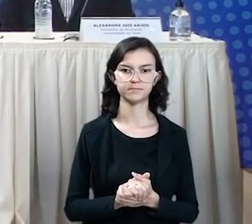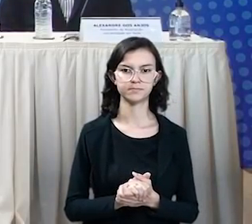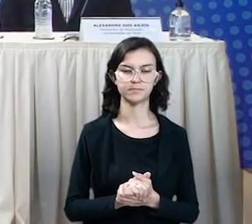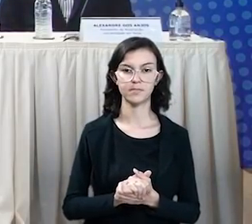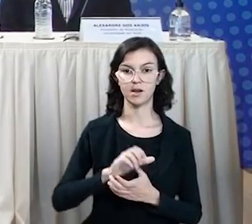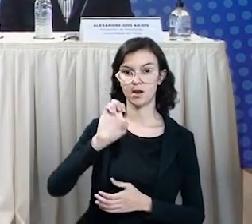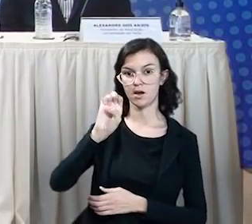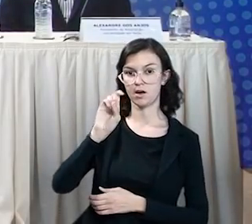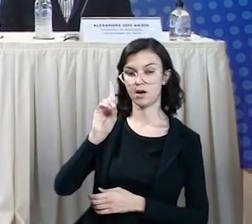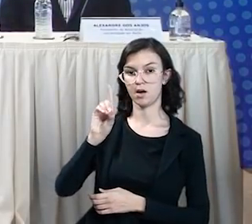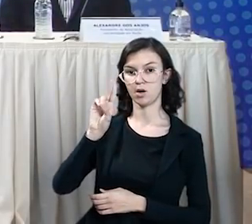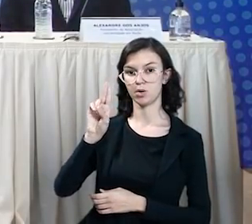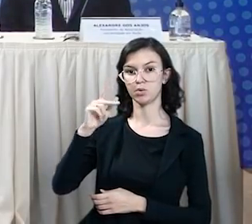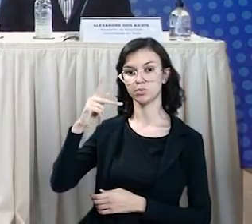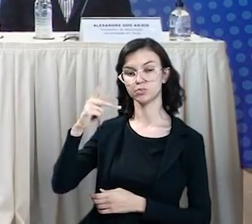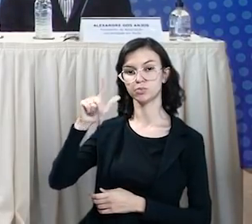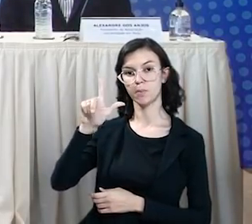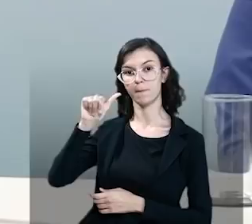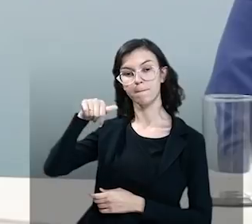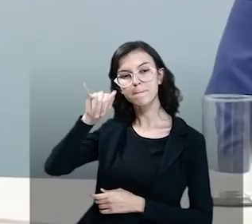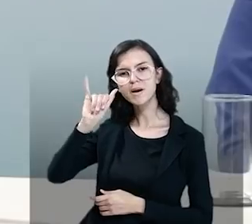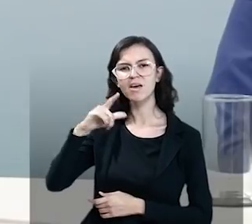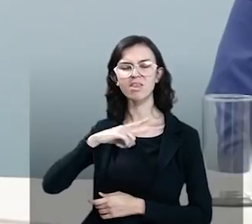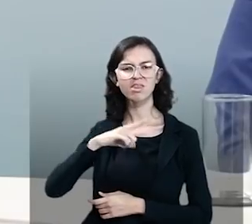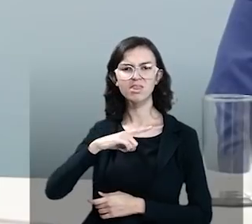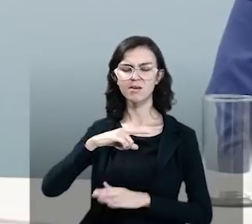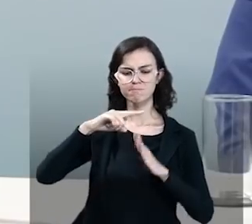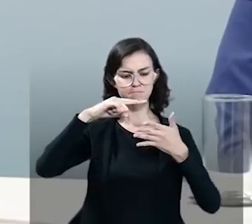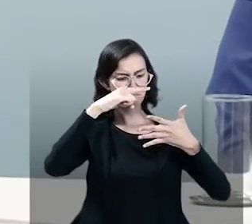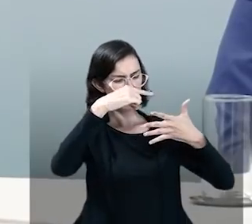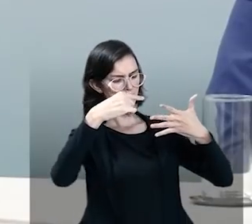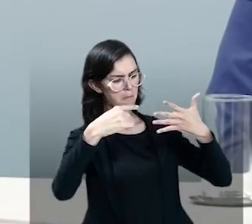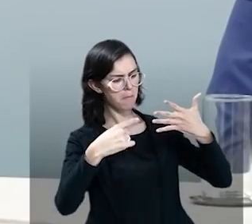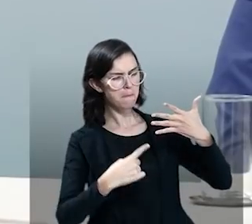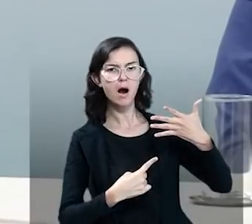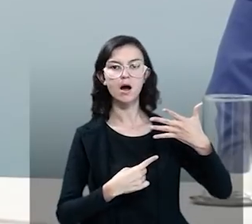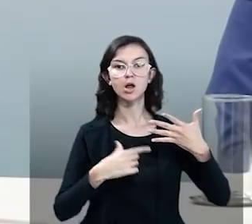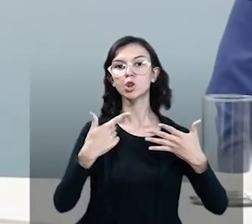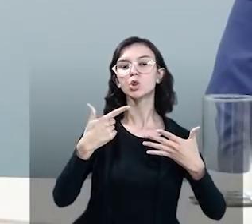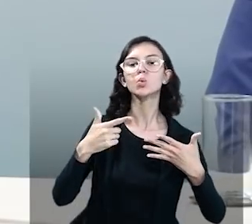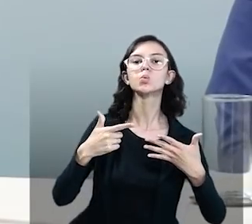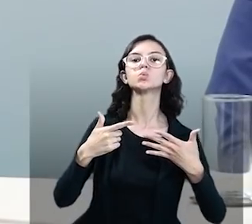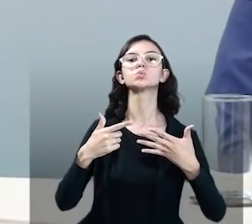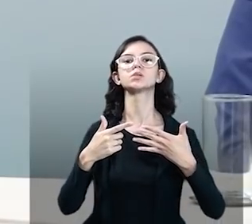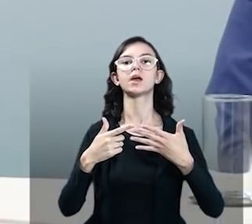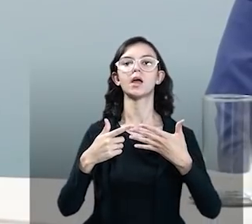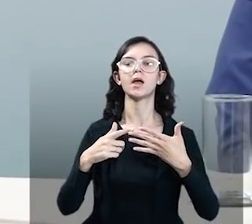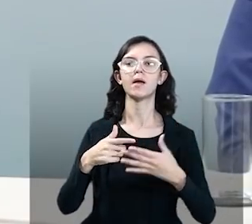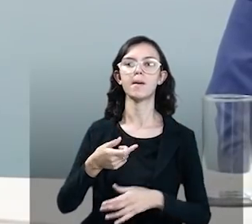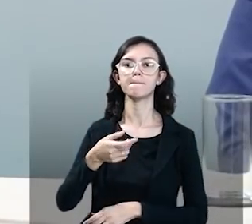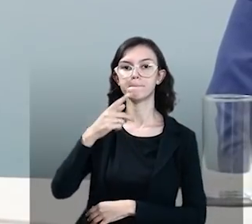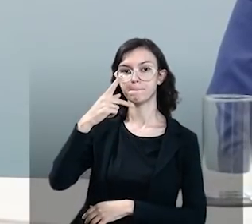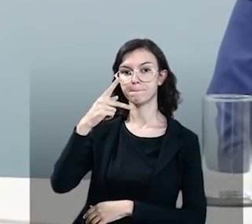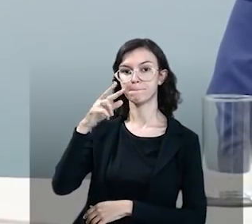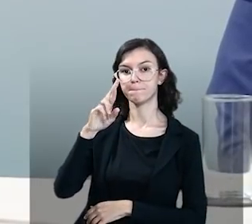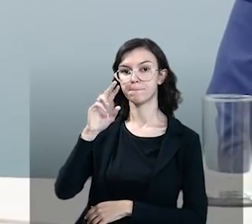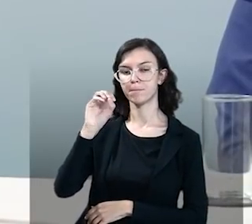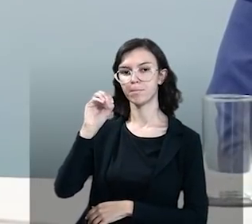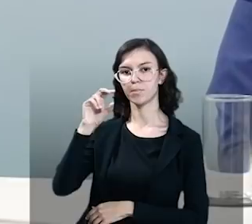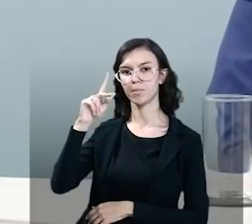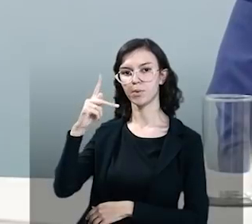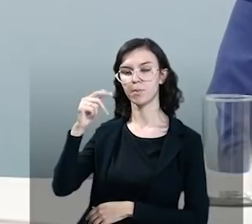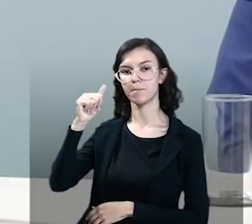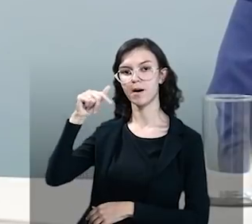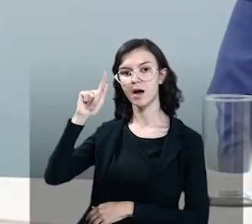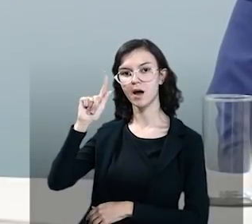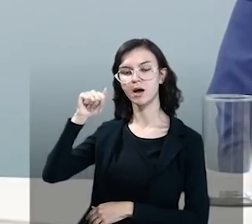ele tem uma série de benefícios, como já foi pontuado, até mesmo não ter propaganda, ser um repositório especificamente